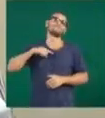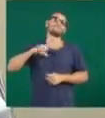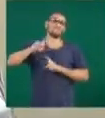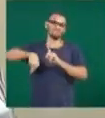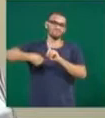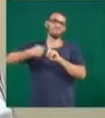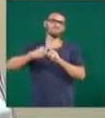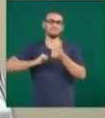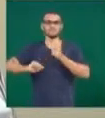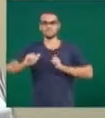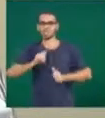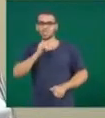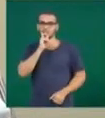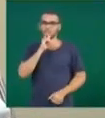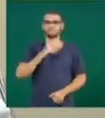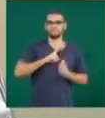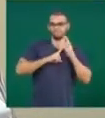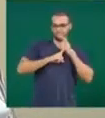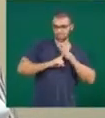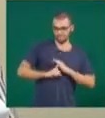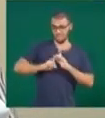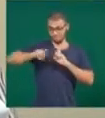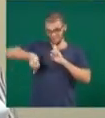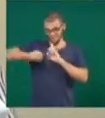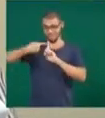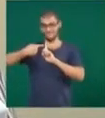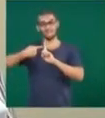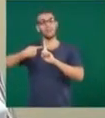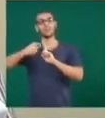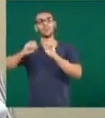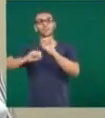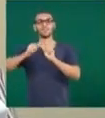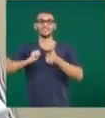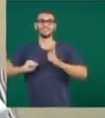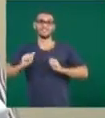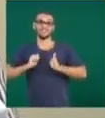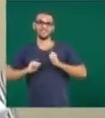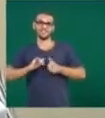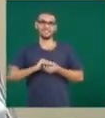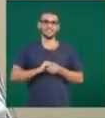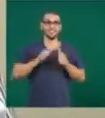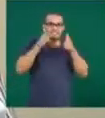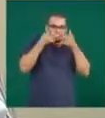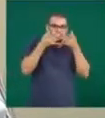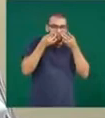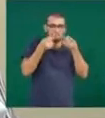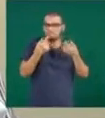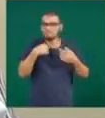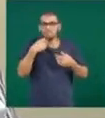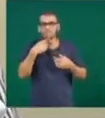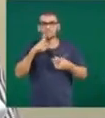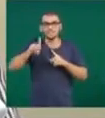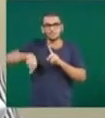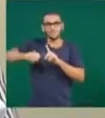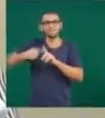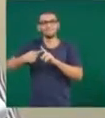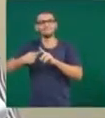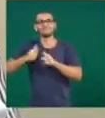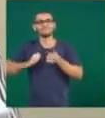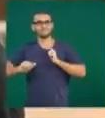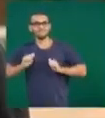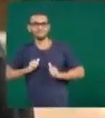ansiedade. Então, ele tem depressão e também ansiedade. Ele tem transtorno de déficit de atenção e também ansiedade. Ele tem bipolar e também